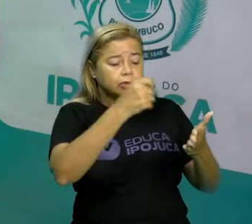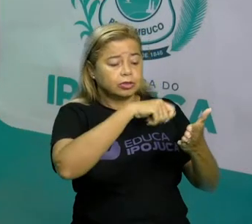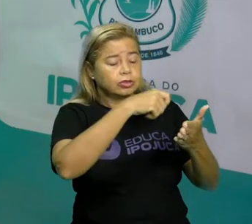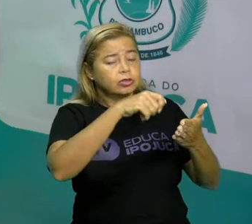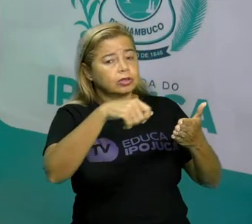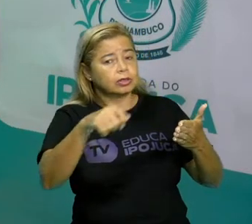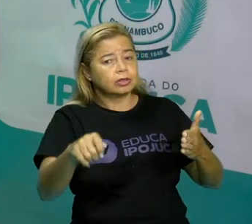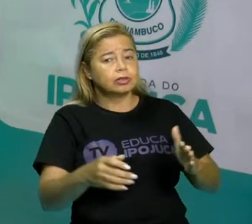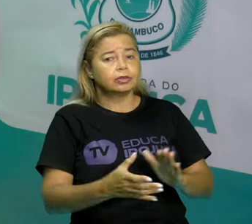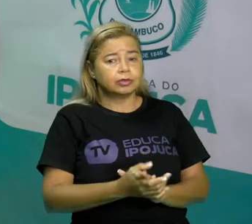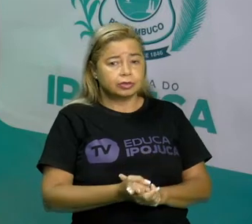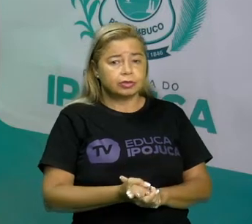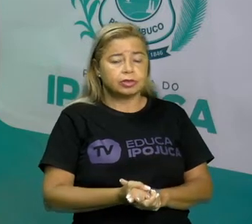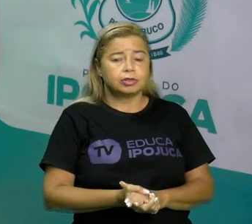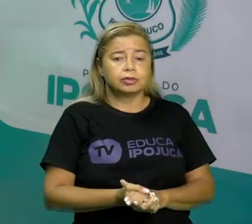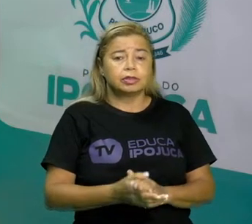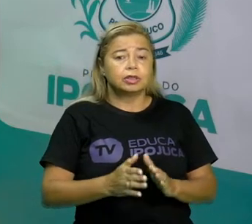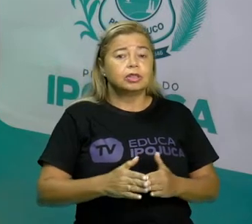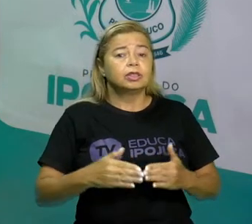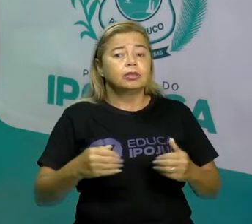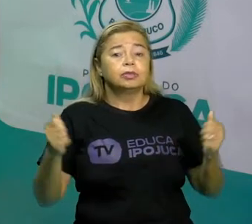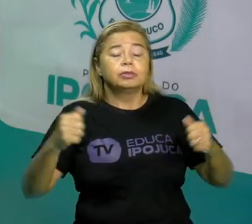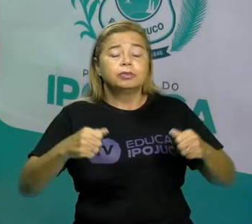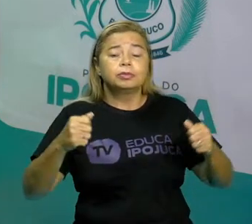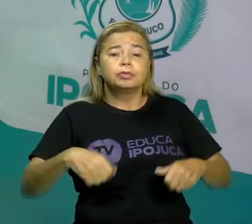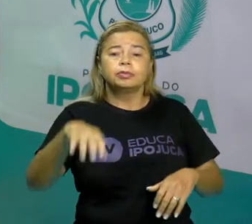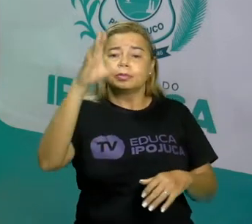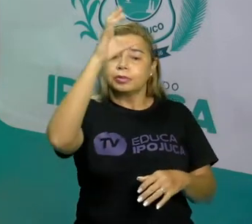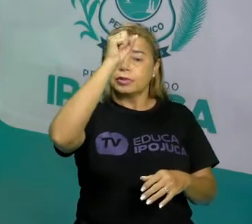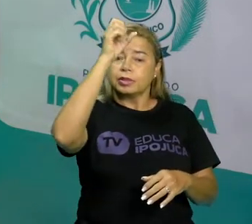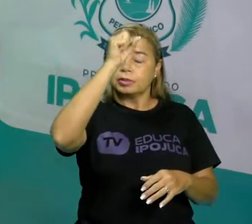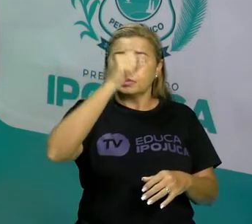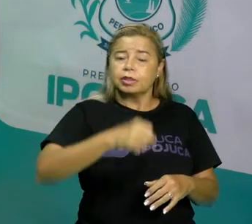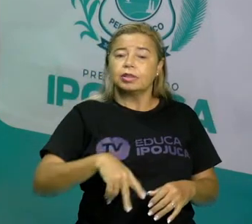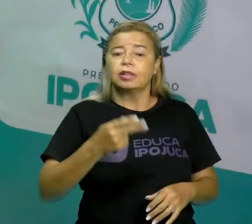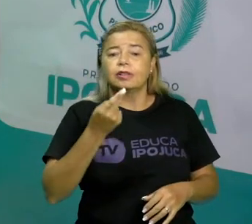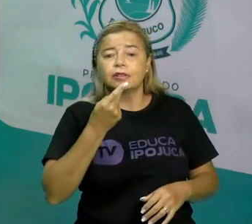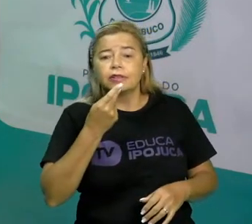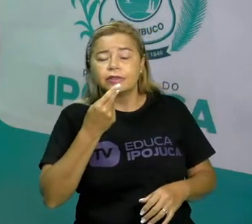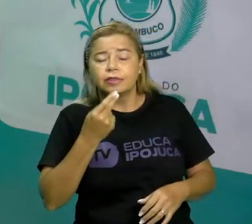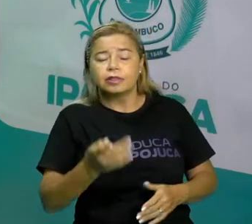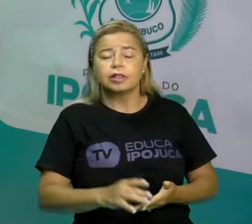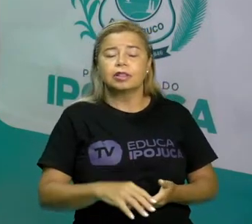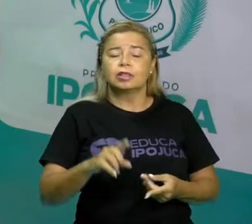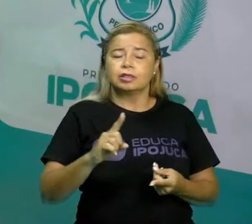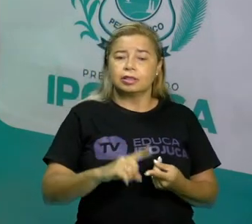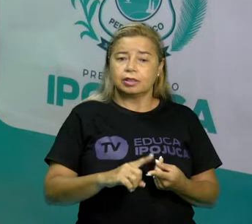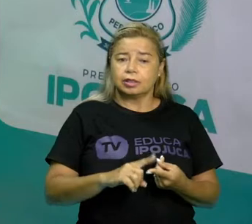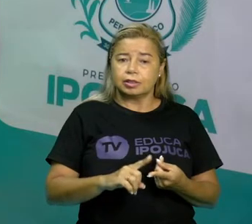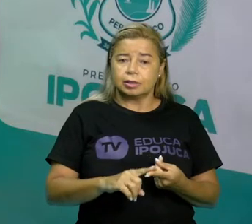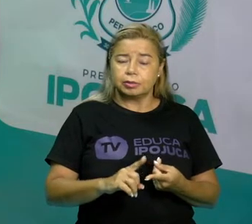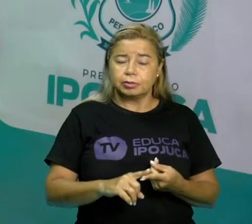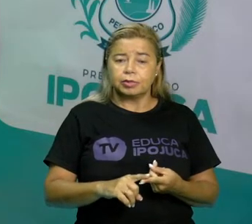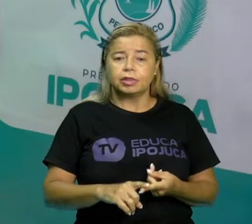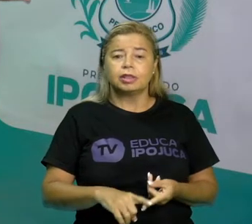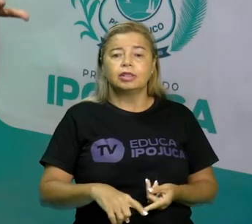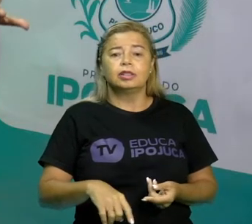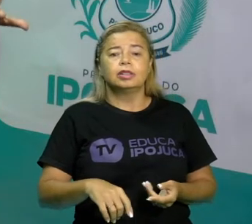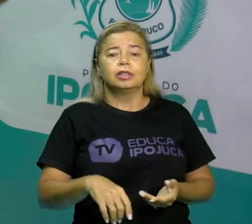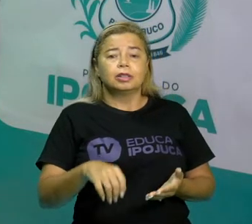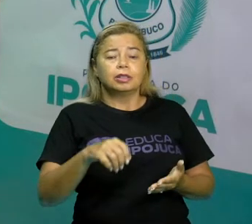cento e noventa? Então, a gente tem que aprender a falar o número corretamente e, ao mesmo tempo, a gente tem que